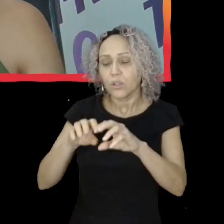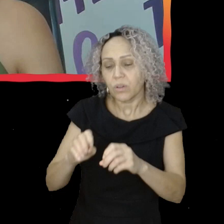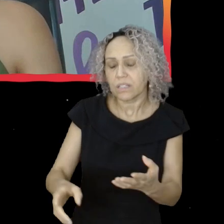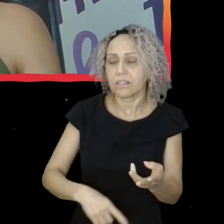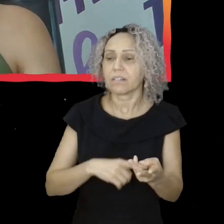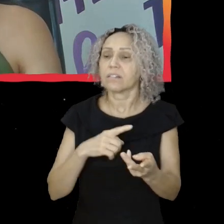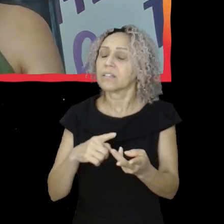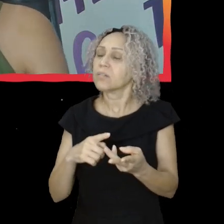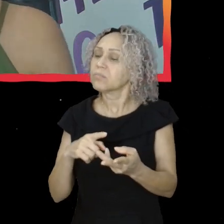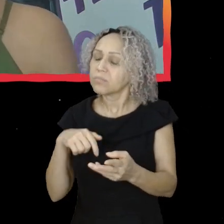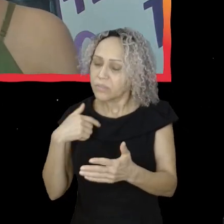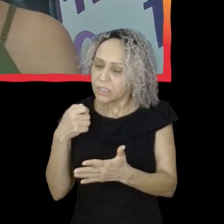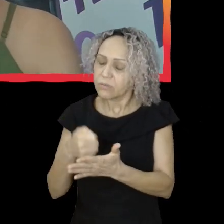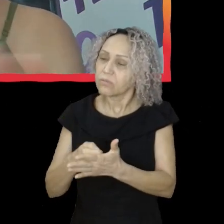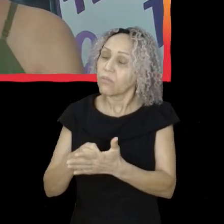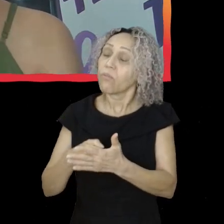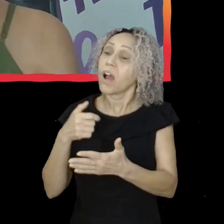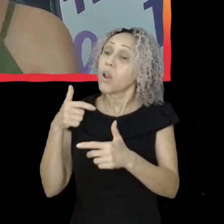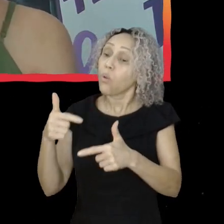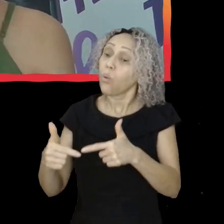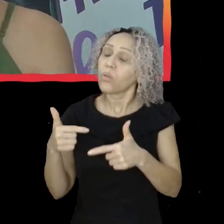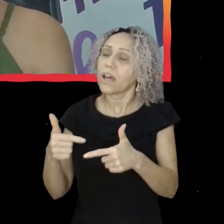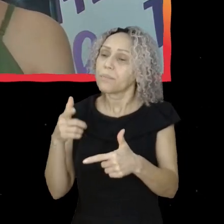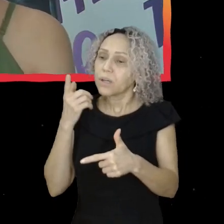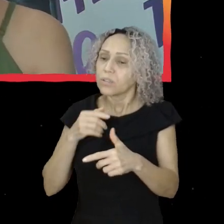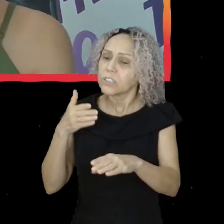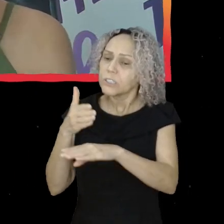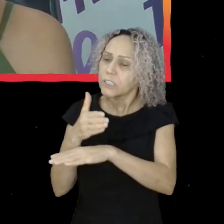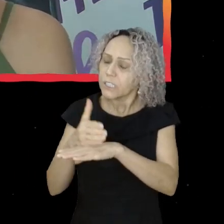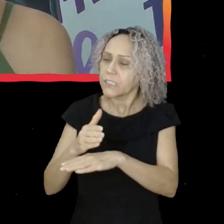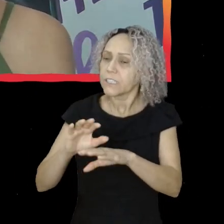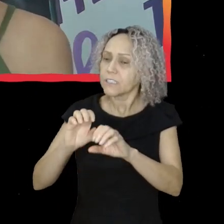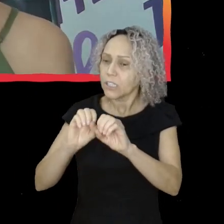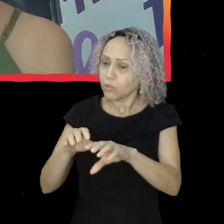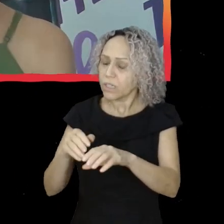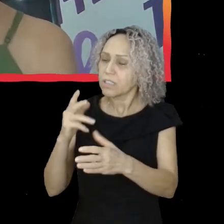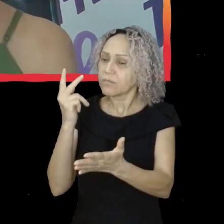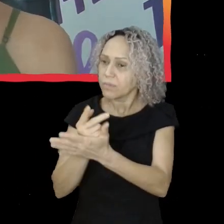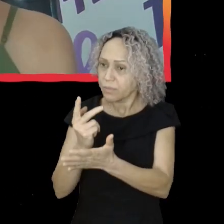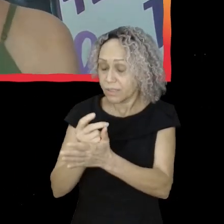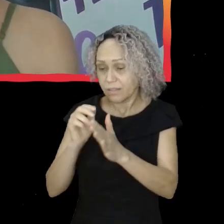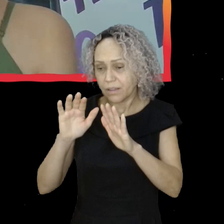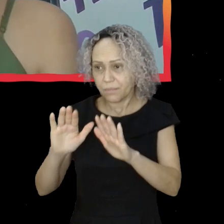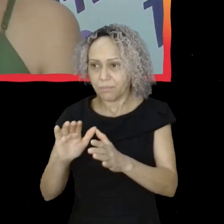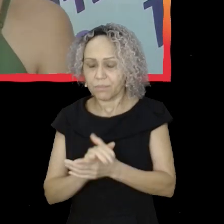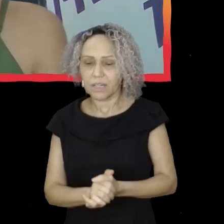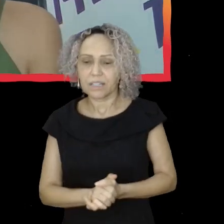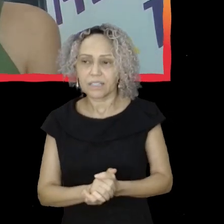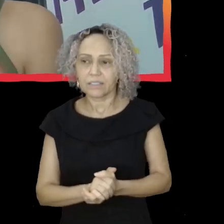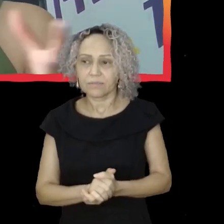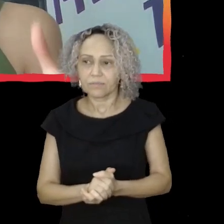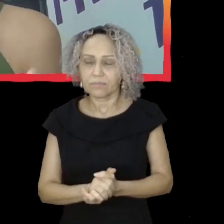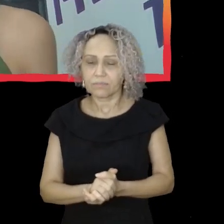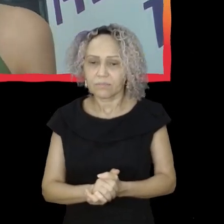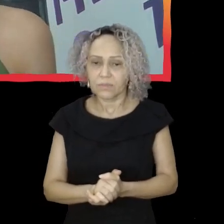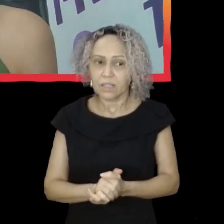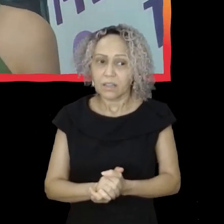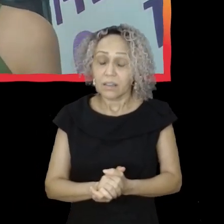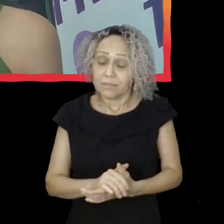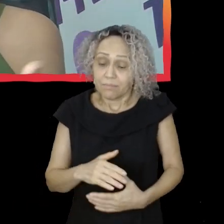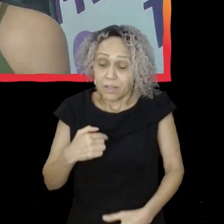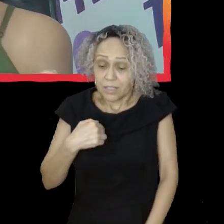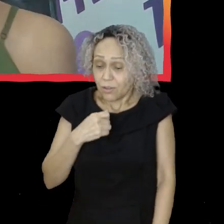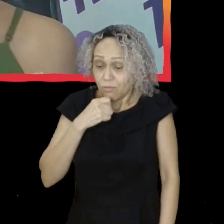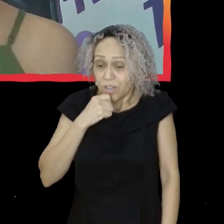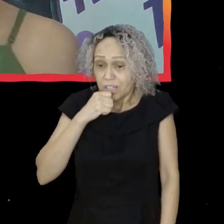permanência na educação. Enfim, uma série de coisas. Mas, como a vida não é perfeita, nós ainda não temos a maioria